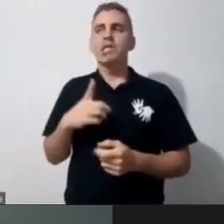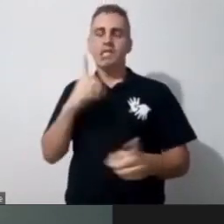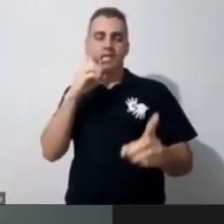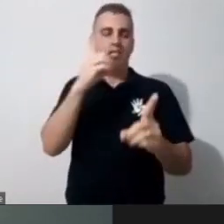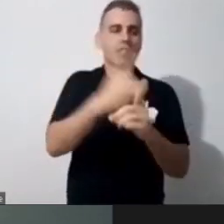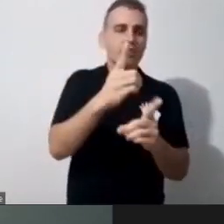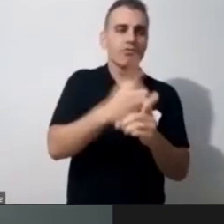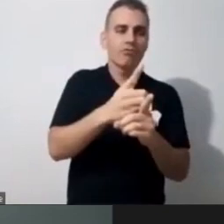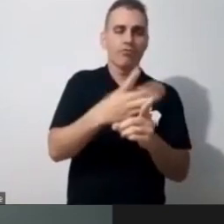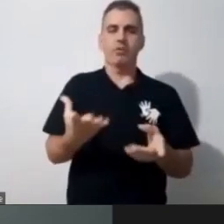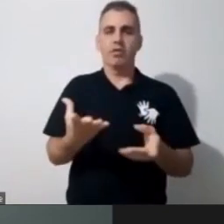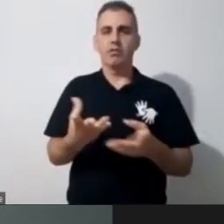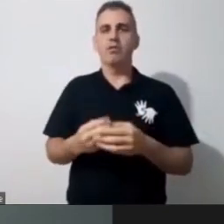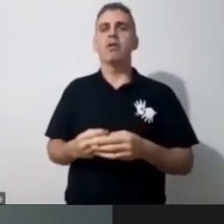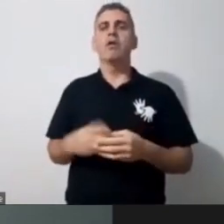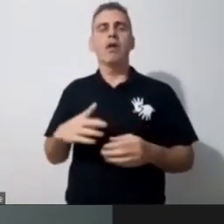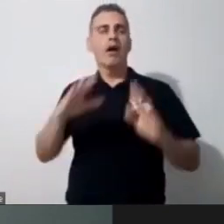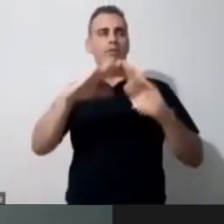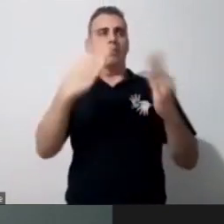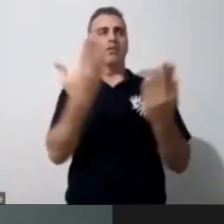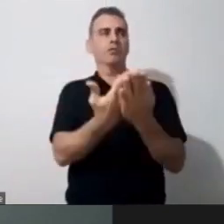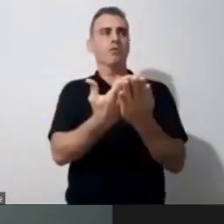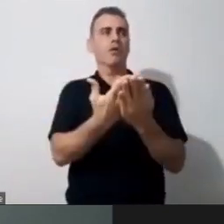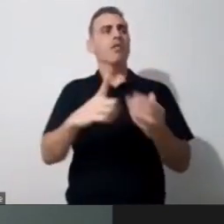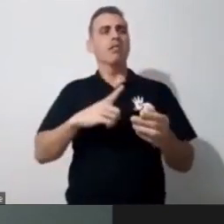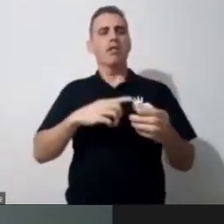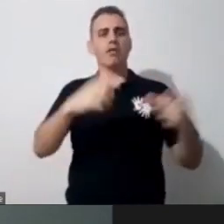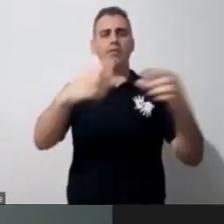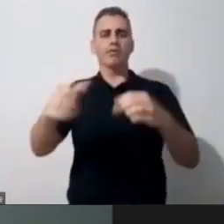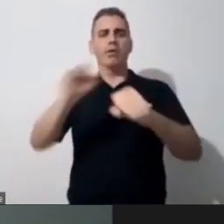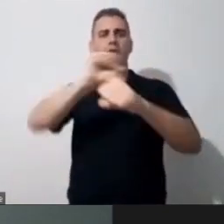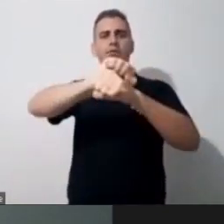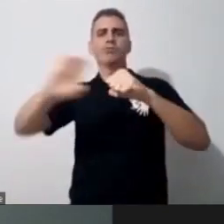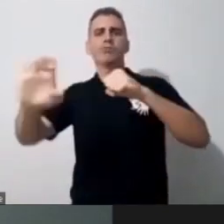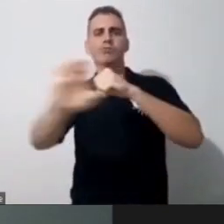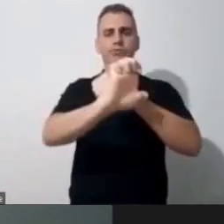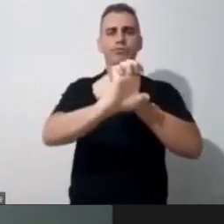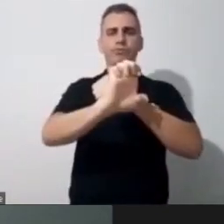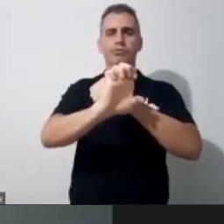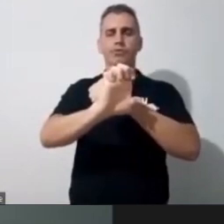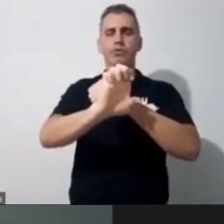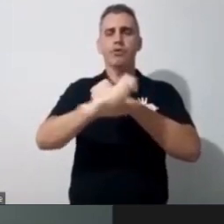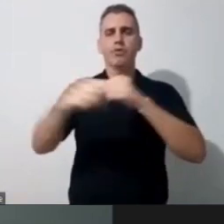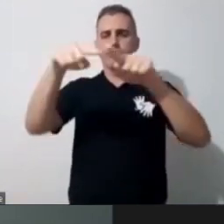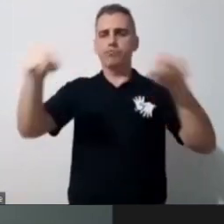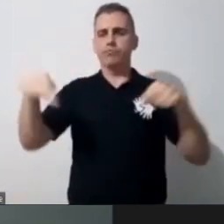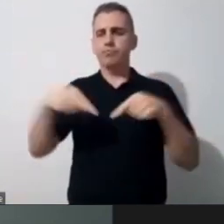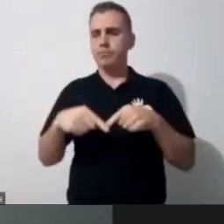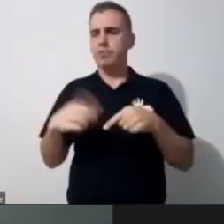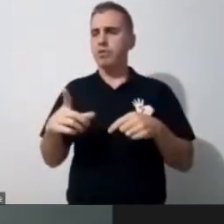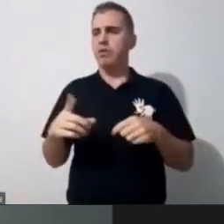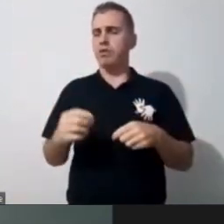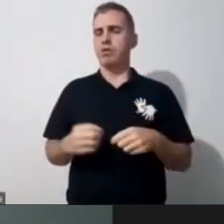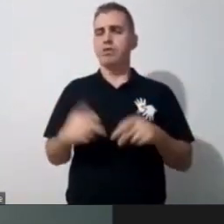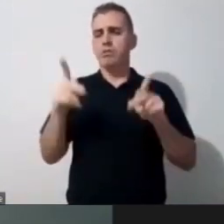por exemplo, a escola tem uma sala de recursos, né? Onde o professor do atendimento educacional fica responsável pelo planejamento da